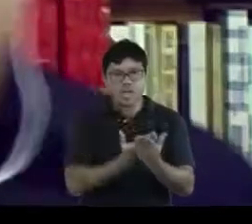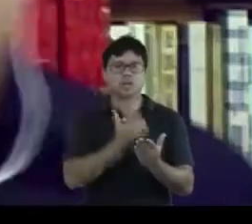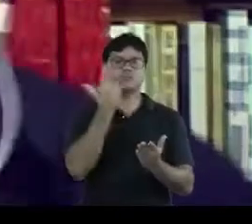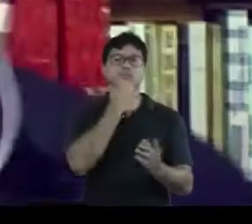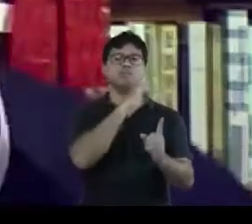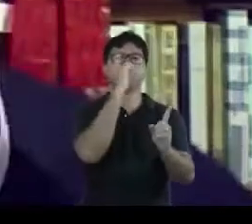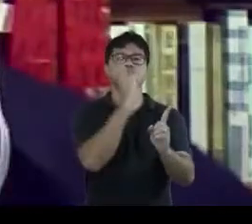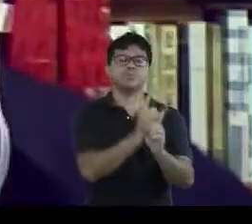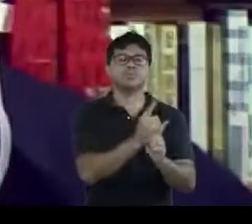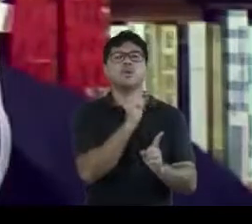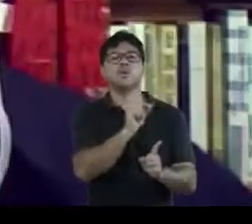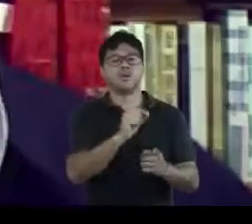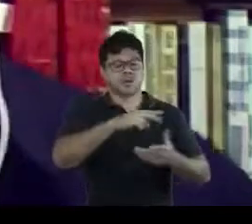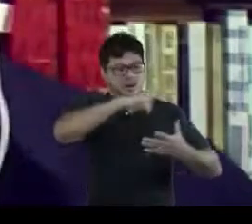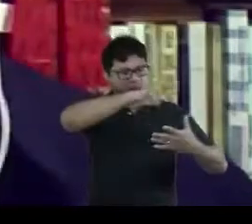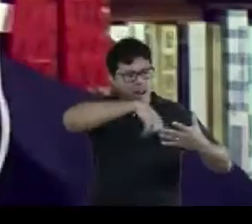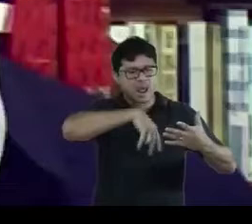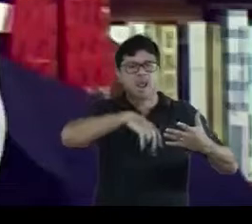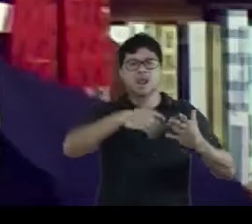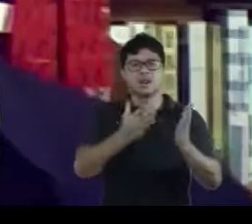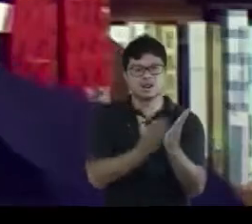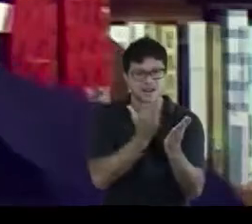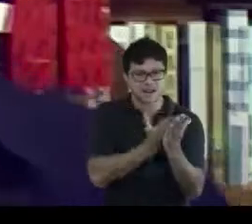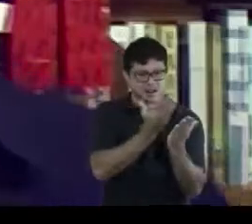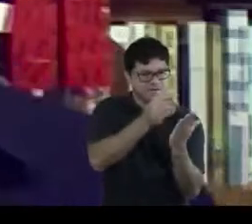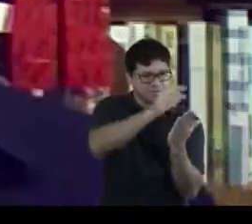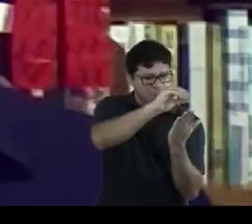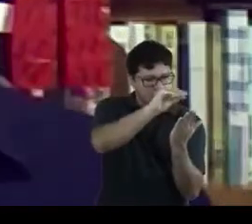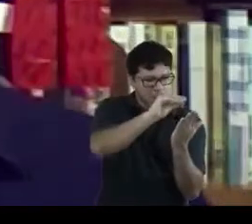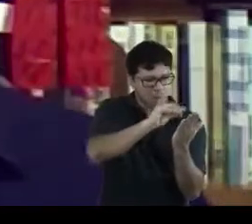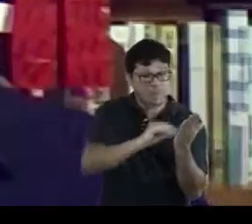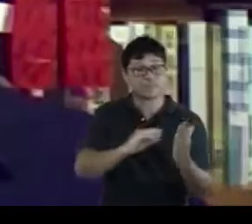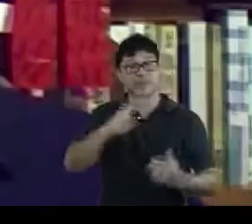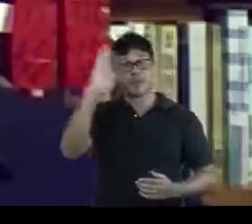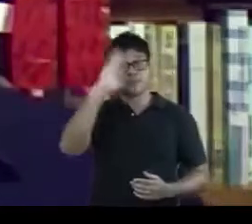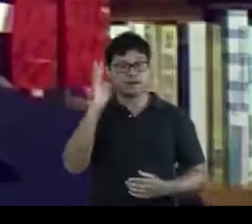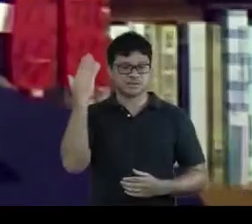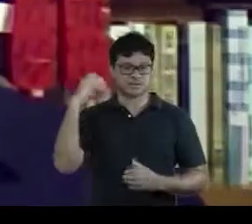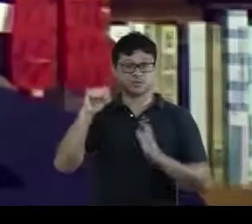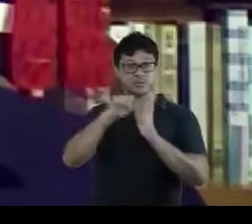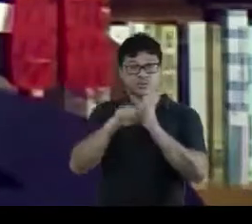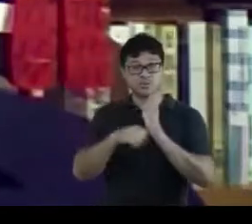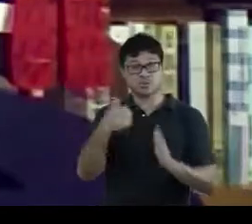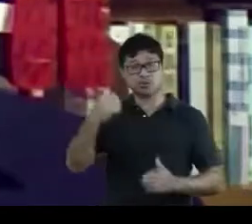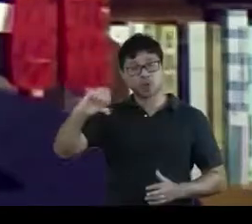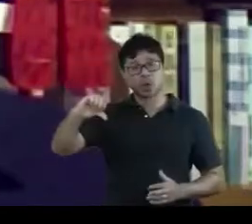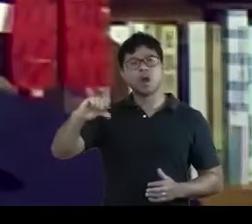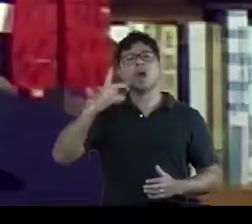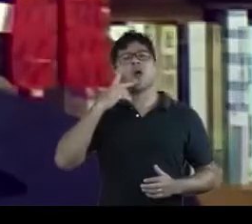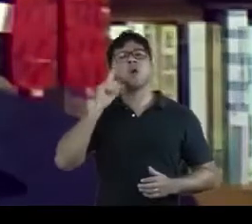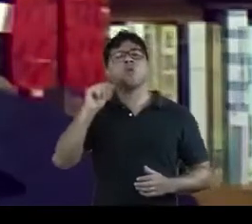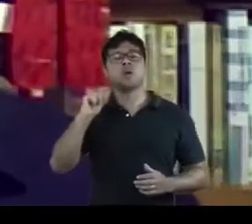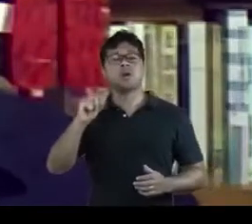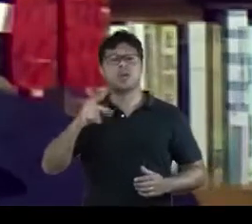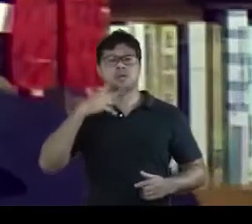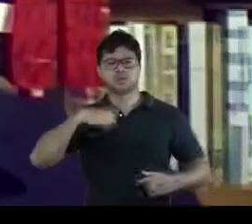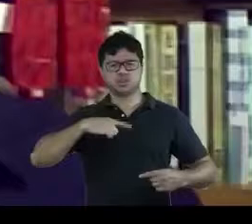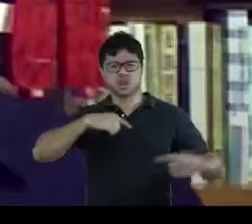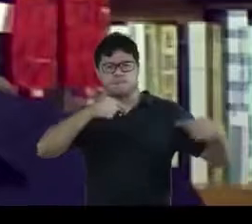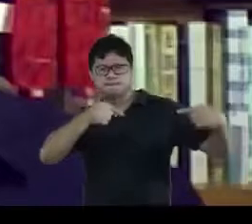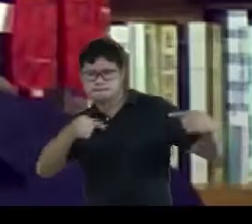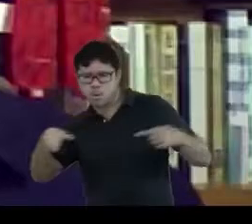através da leitura dos catálogos, que o Brasil no século XIX era palco de uma grande